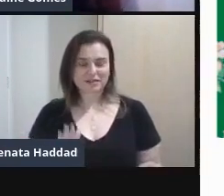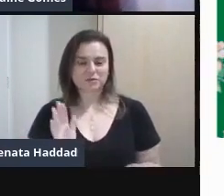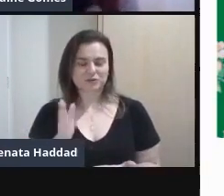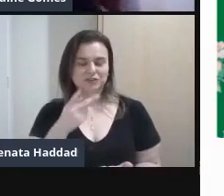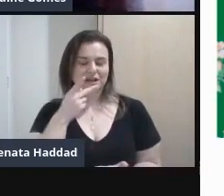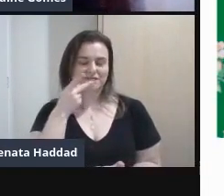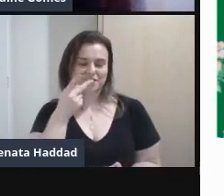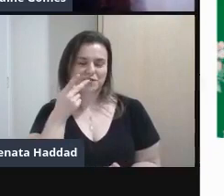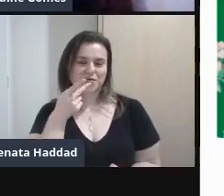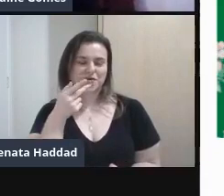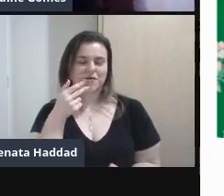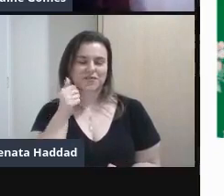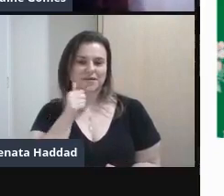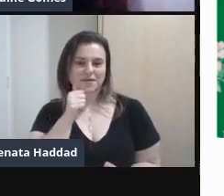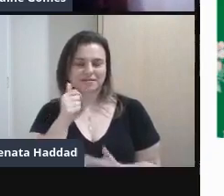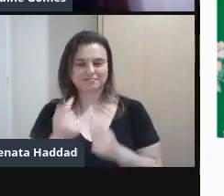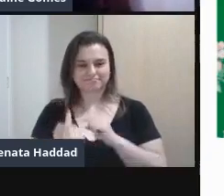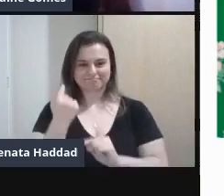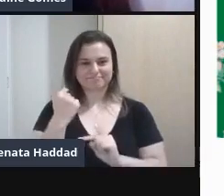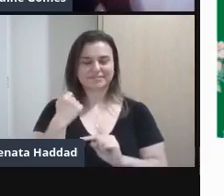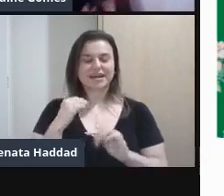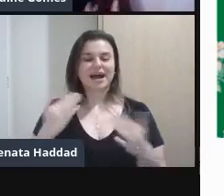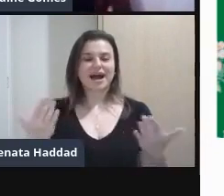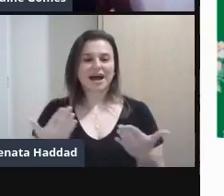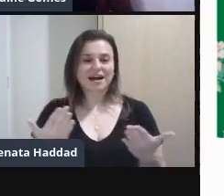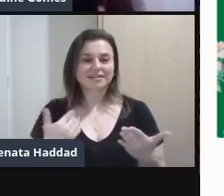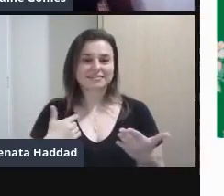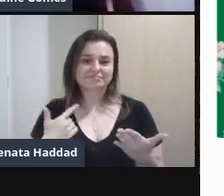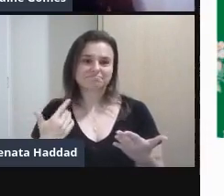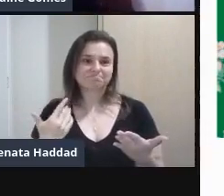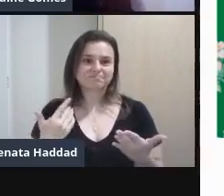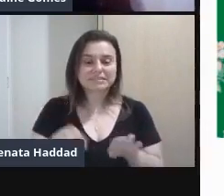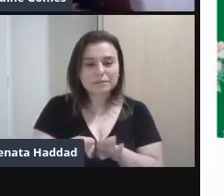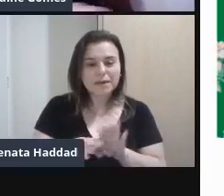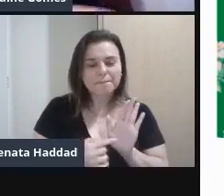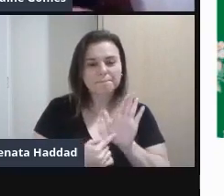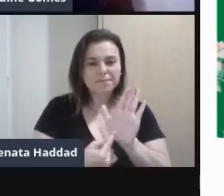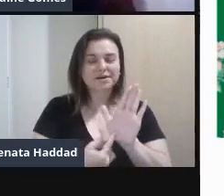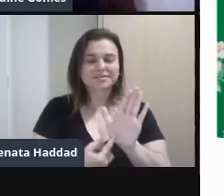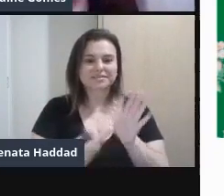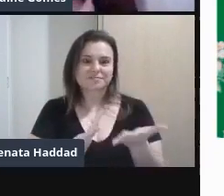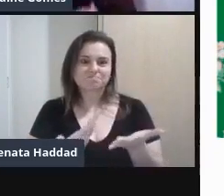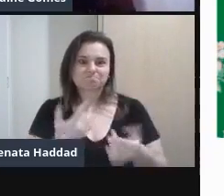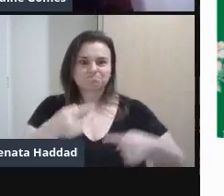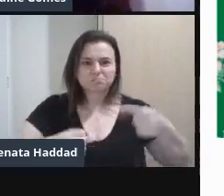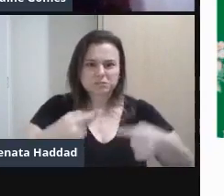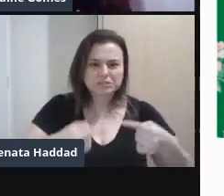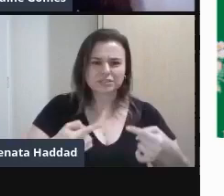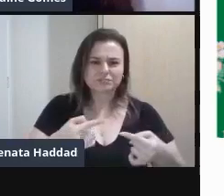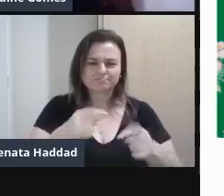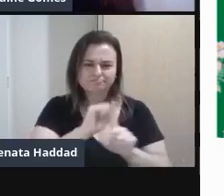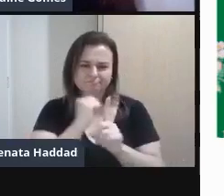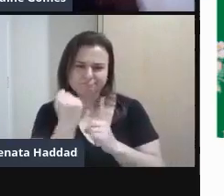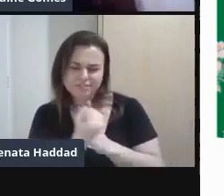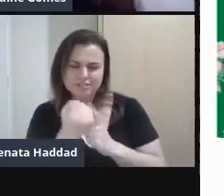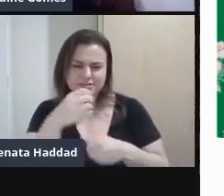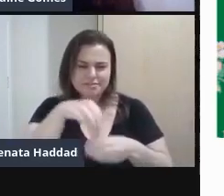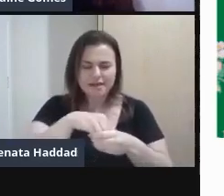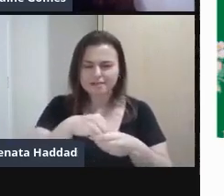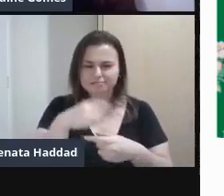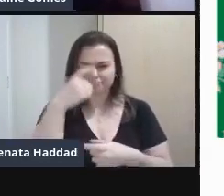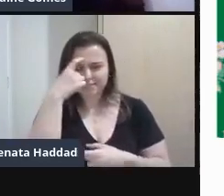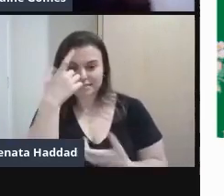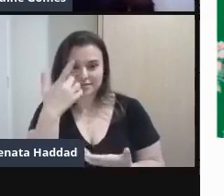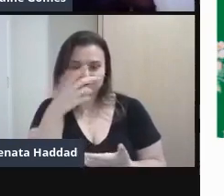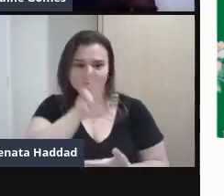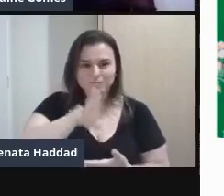Que traz também Um questionamento Político Social Crítico Dentro Da sociedade Por meio da arte